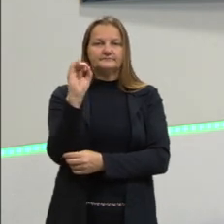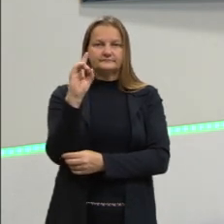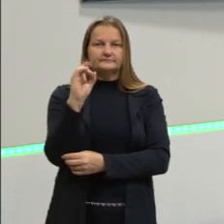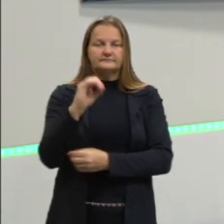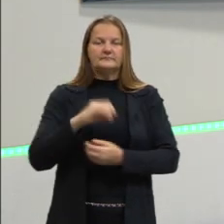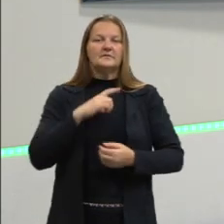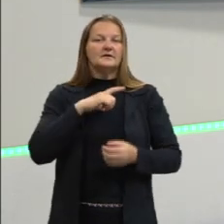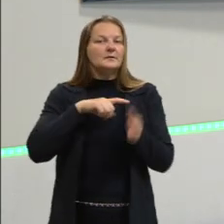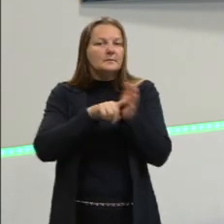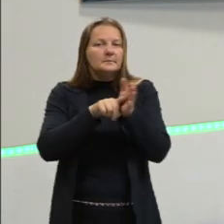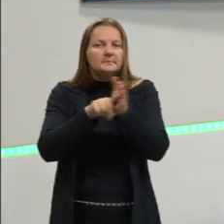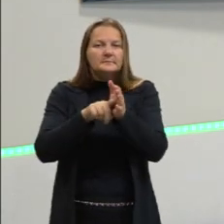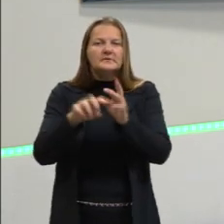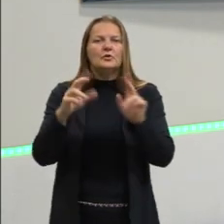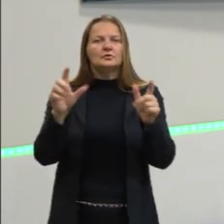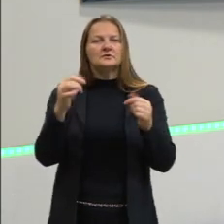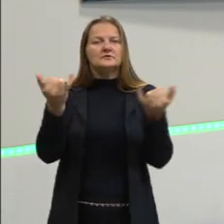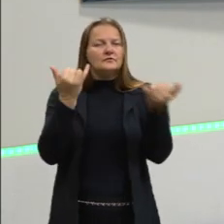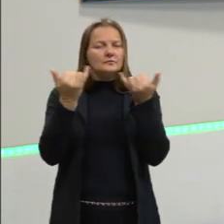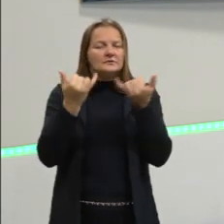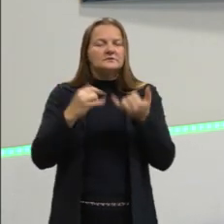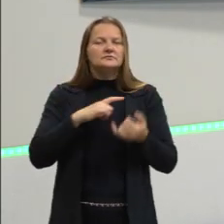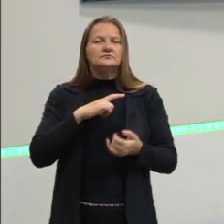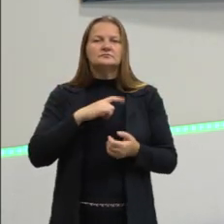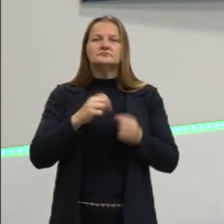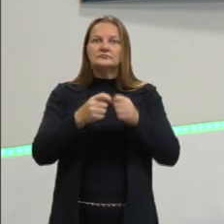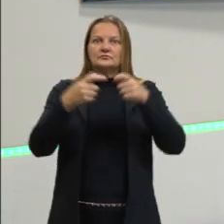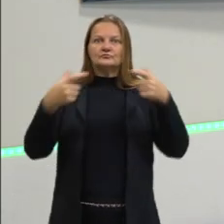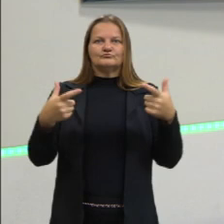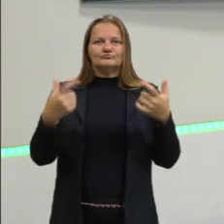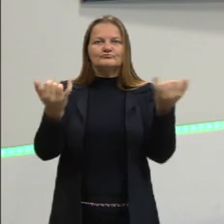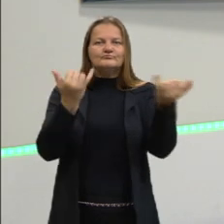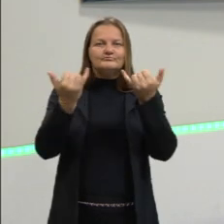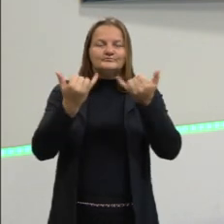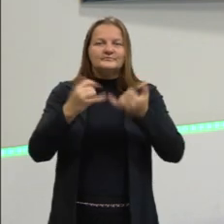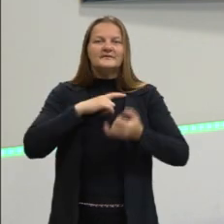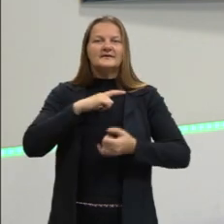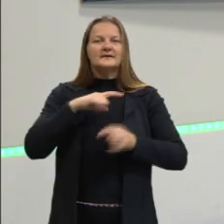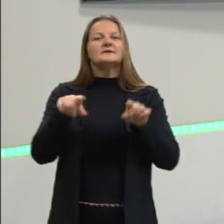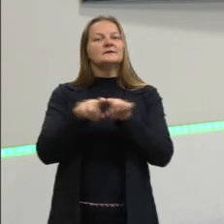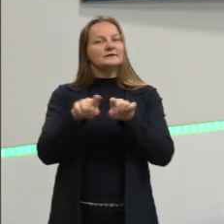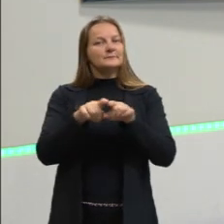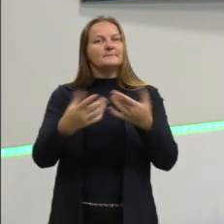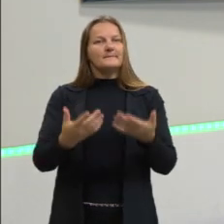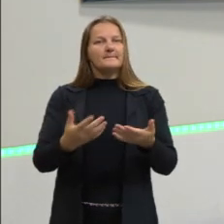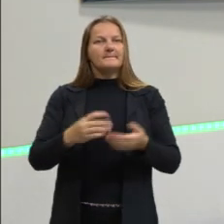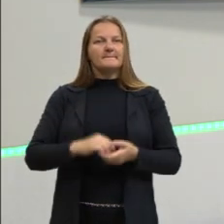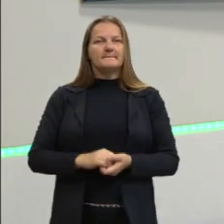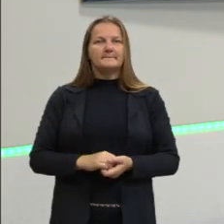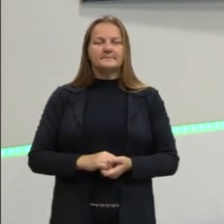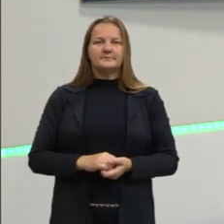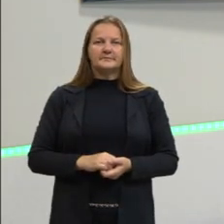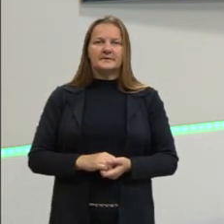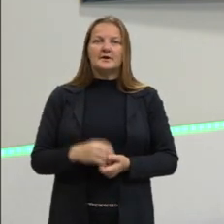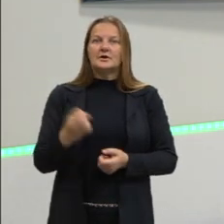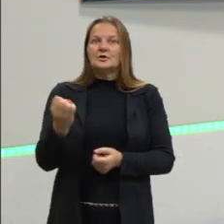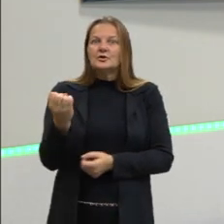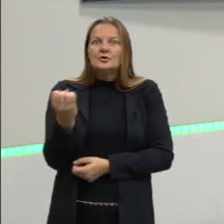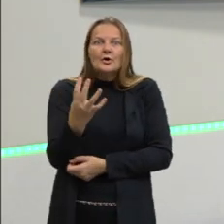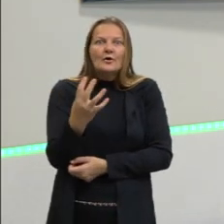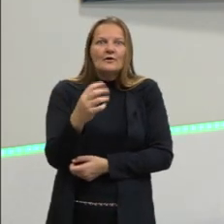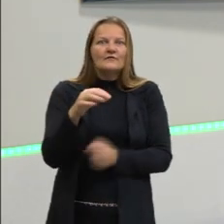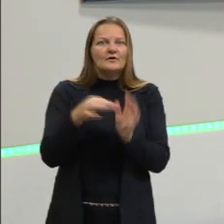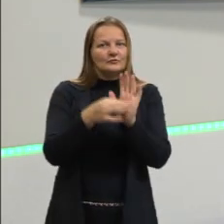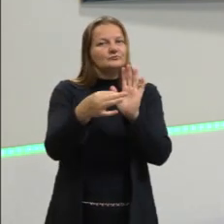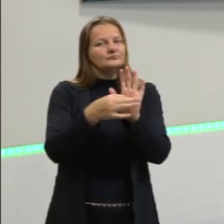uma pesquisa onde vai trazer outras informações ou ampliar as informações, traz também um novo olhar, uma nova